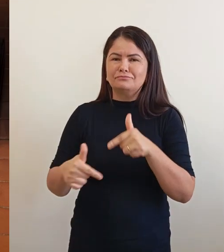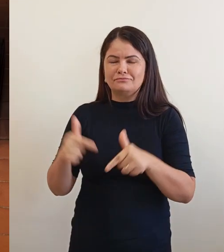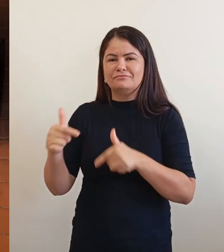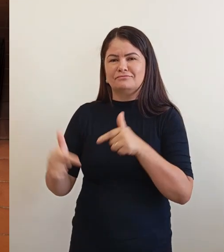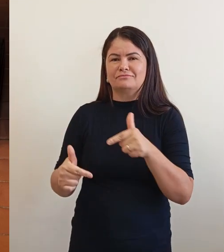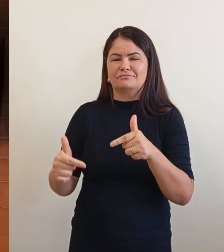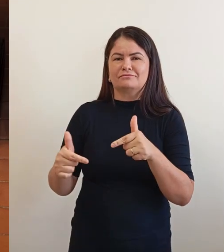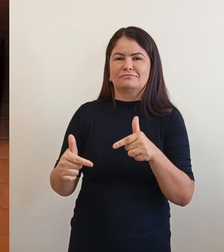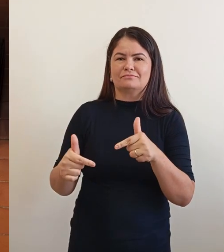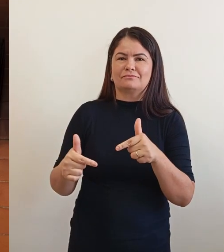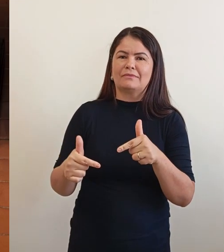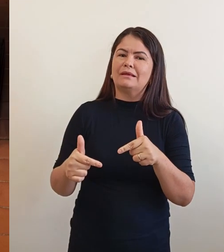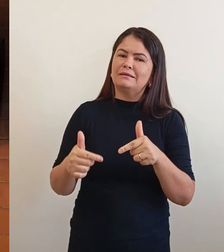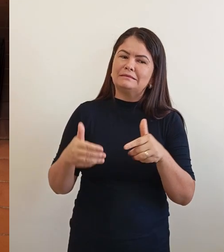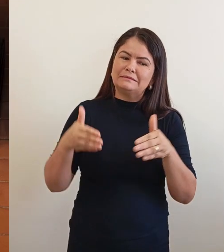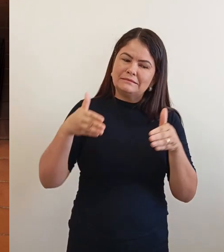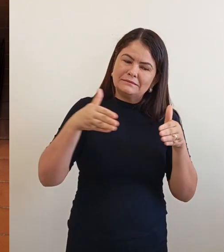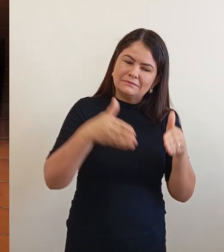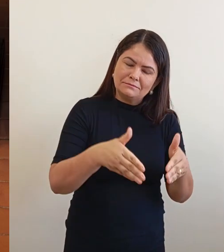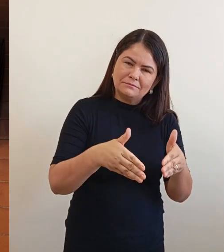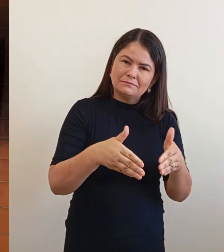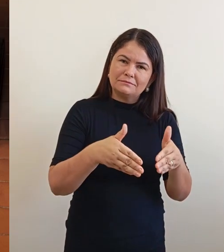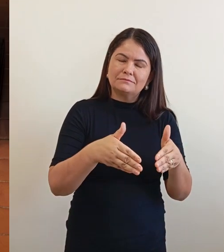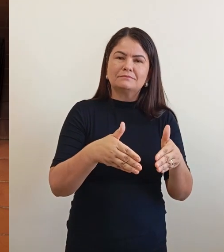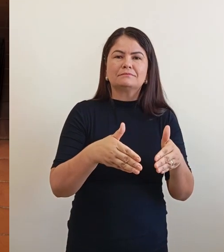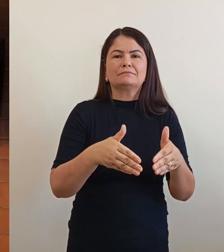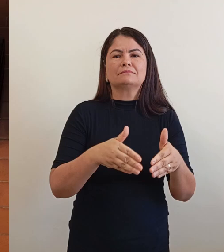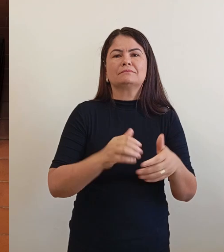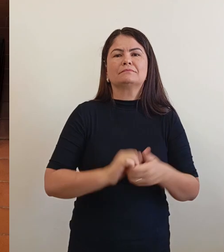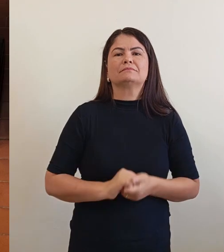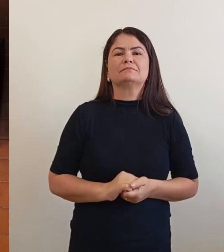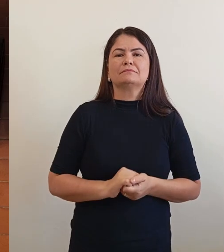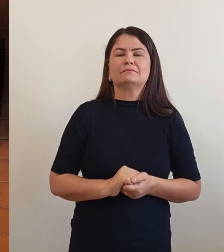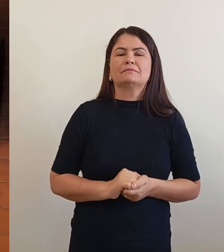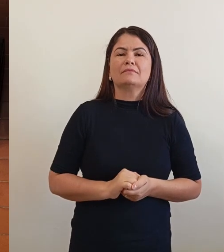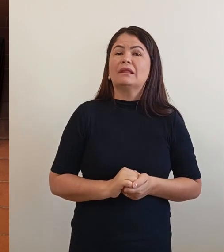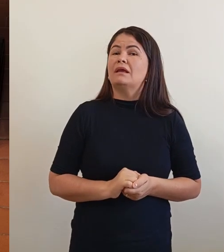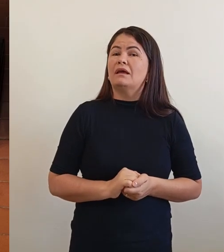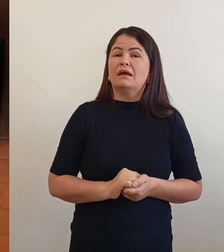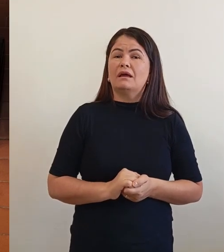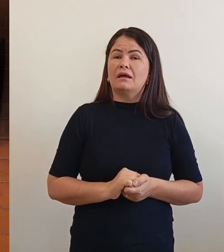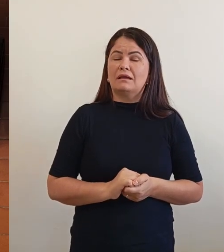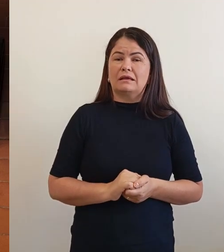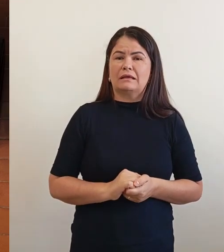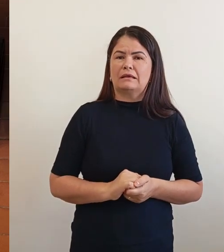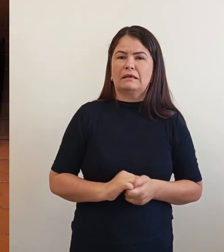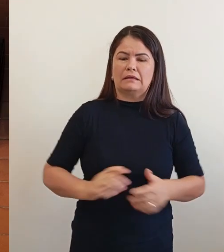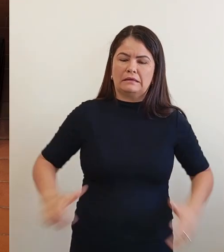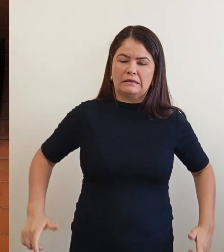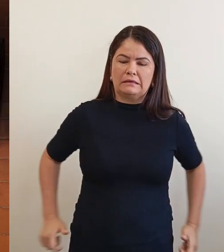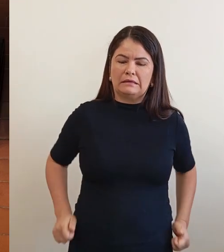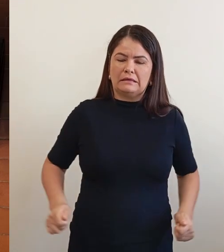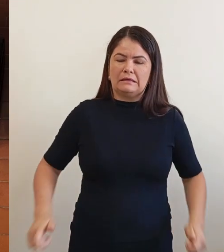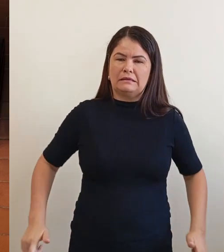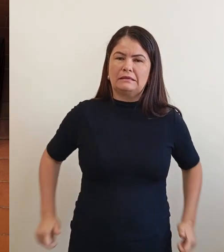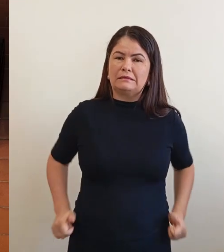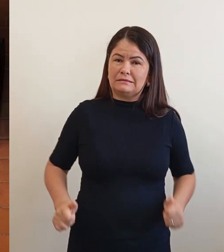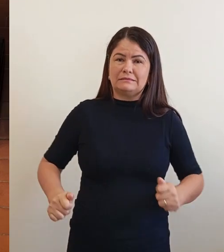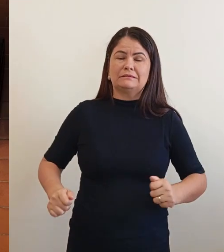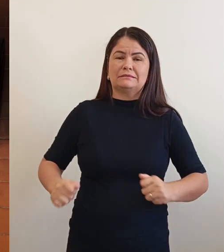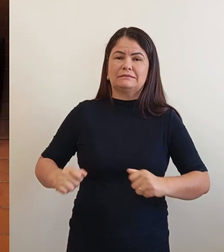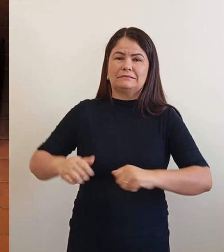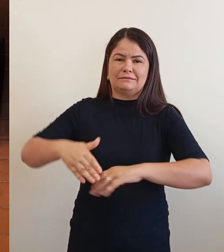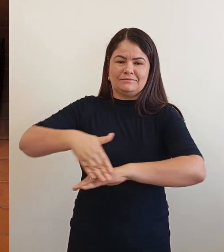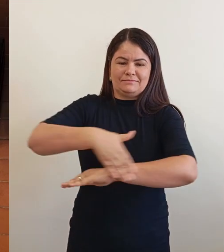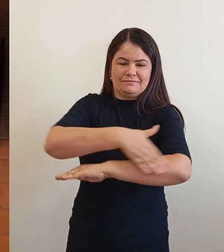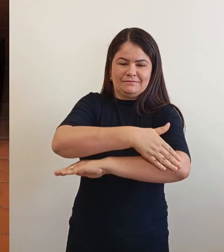nesse aspecto. Um exemplo, o cadeirante. Tem casas que praticamente a calçada entra lá no meio da rua.